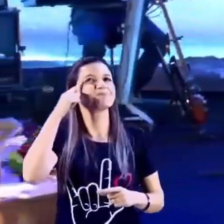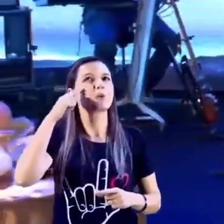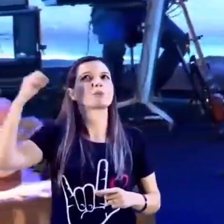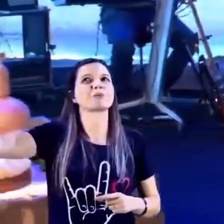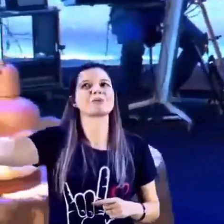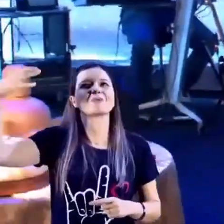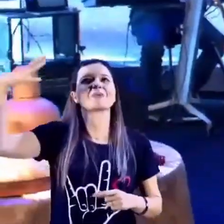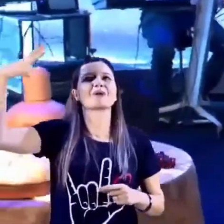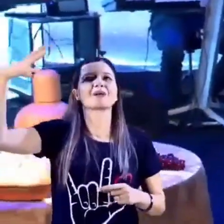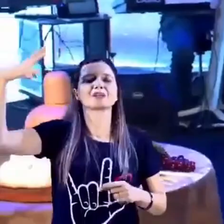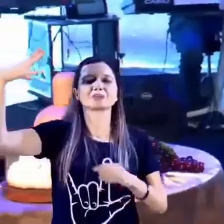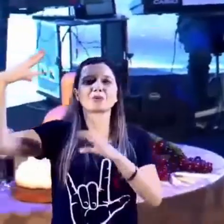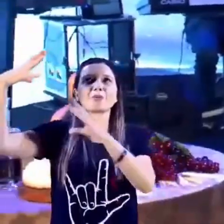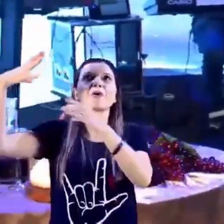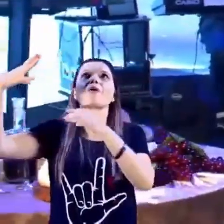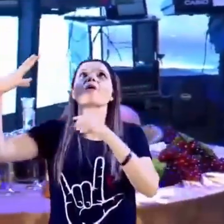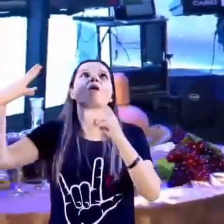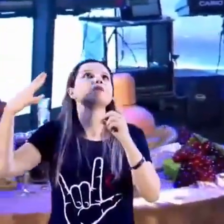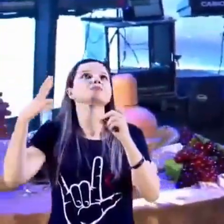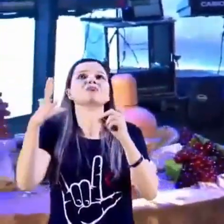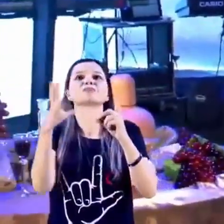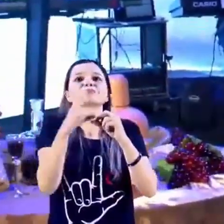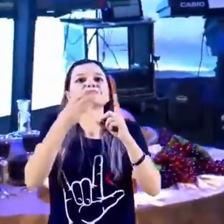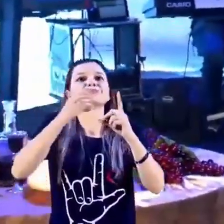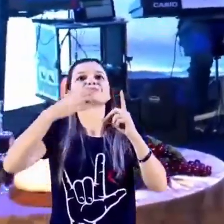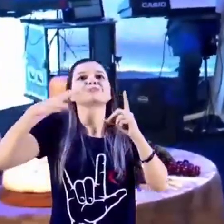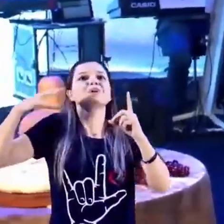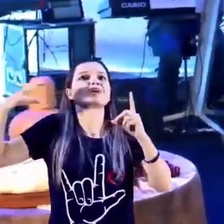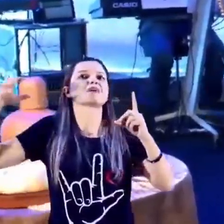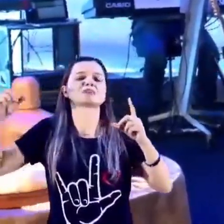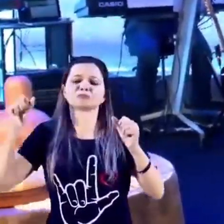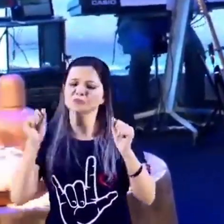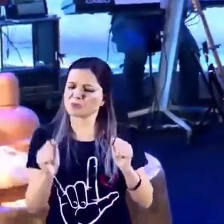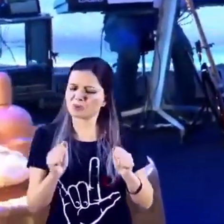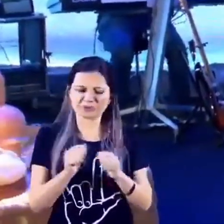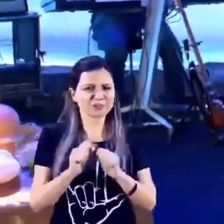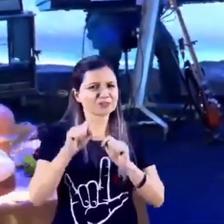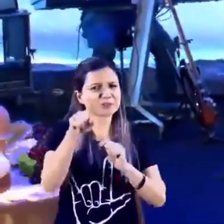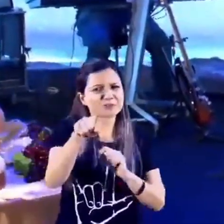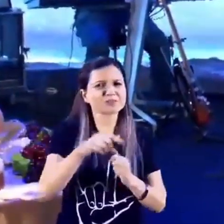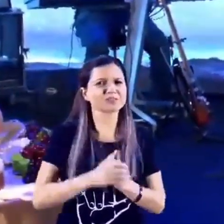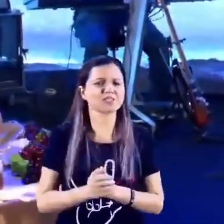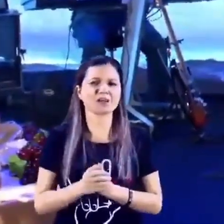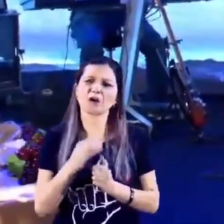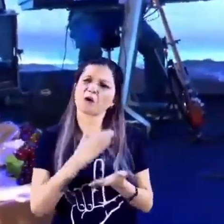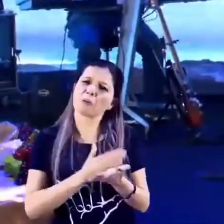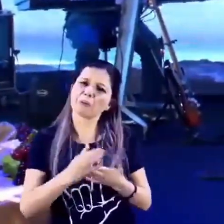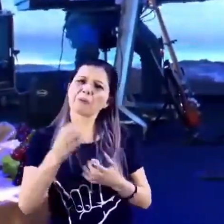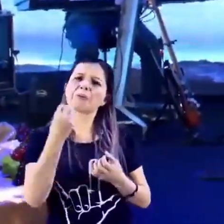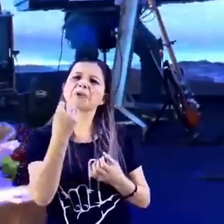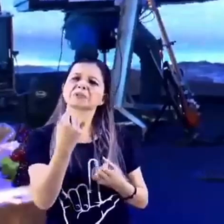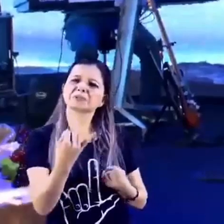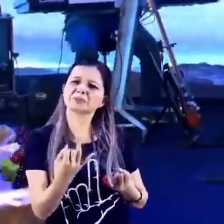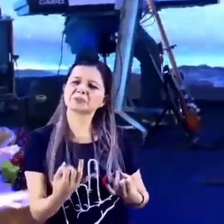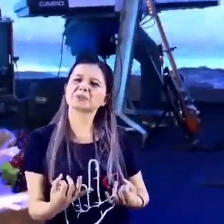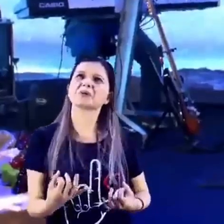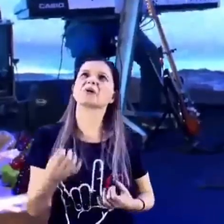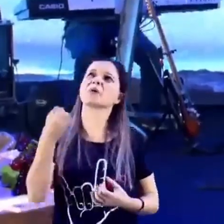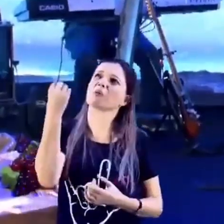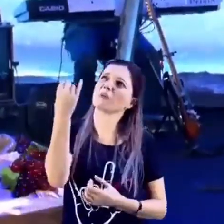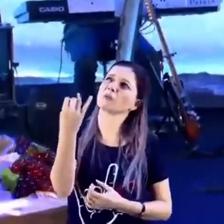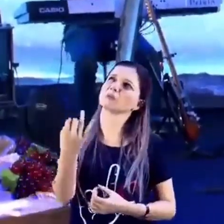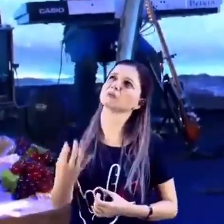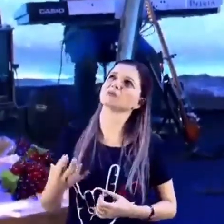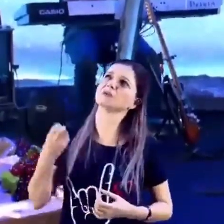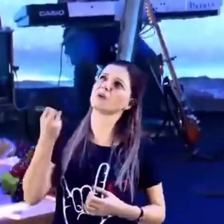da graça e do amor dEle para o conosco. Do que Ele pode fazer? Começa a contar. Ah, esqueci, perdi. Parei no mil